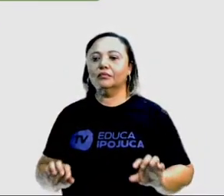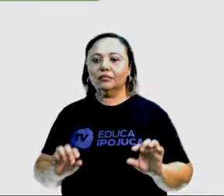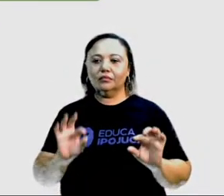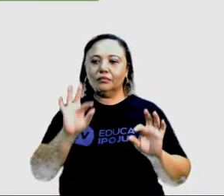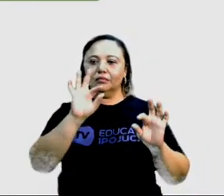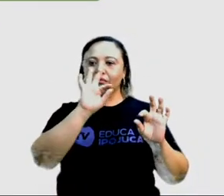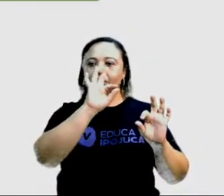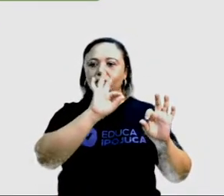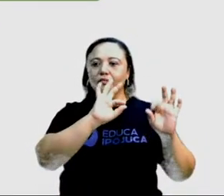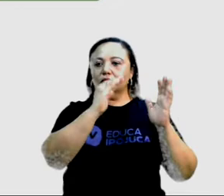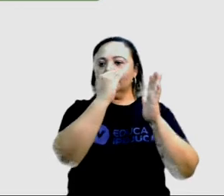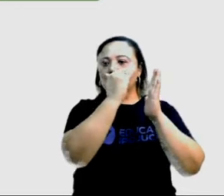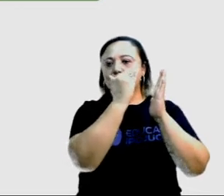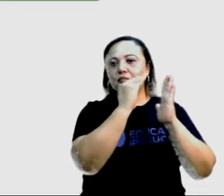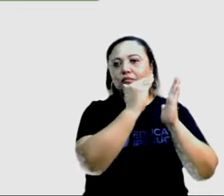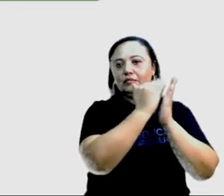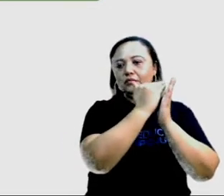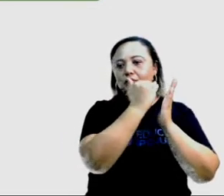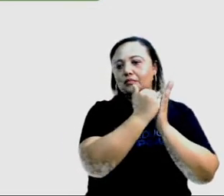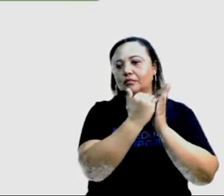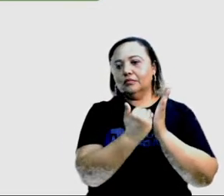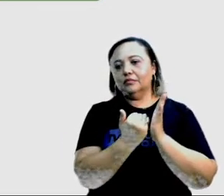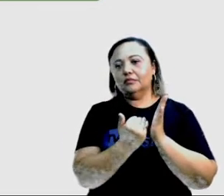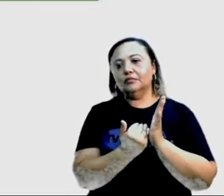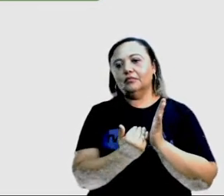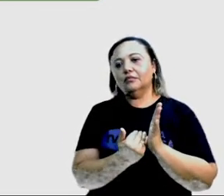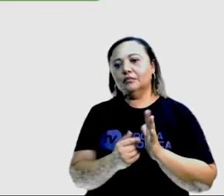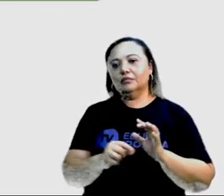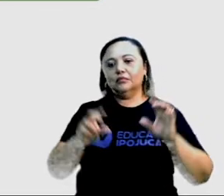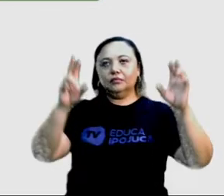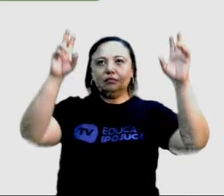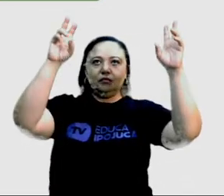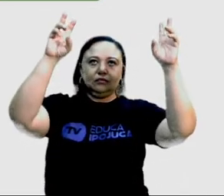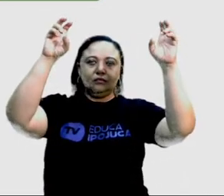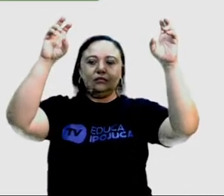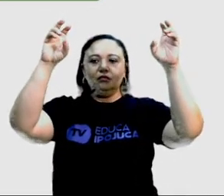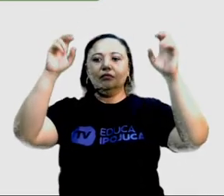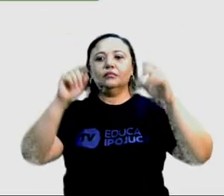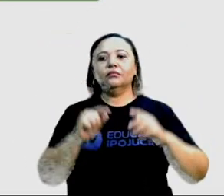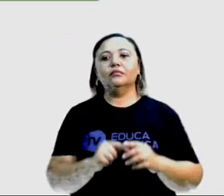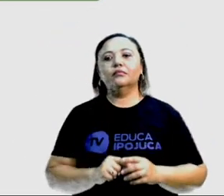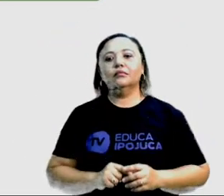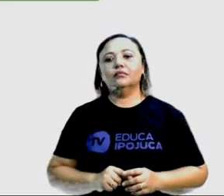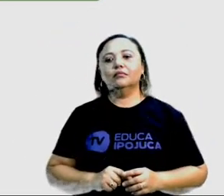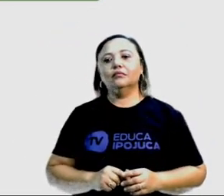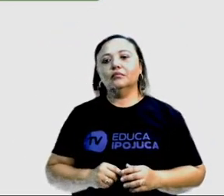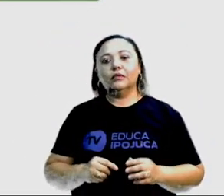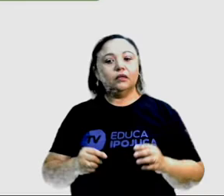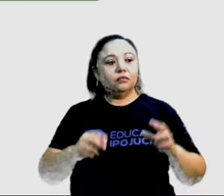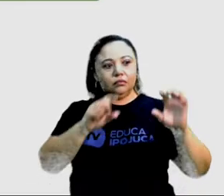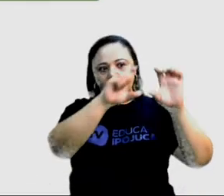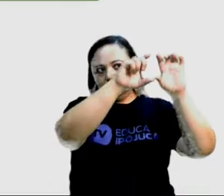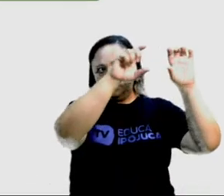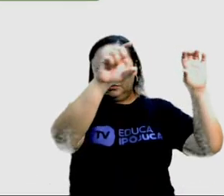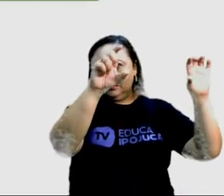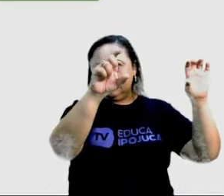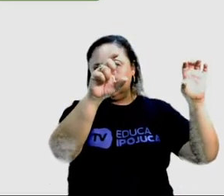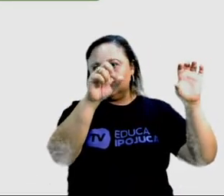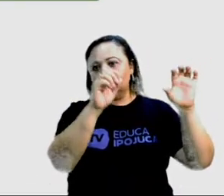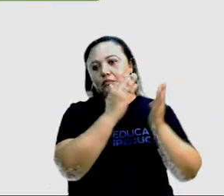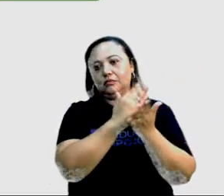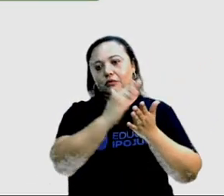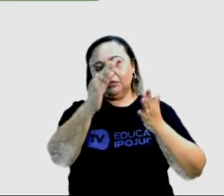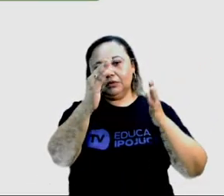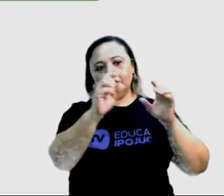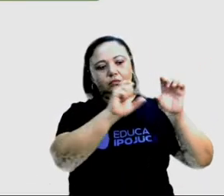ordem que aparece no texto. Então, primeiro eu trago a introdução. Em seguida, no parágrafo seguinte, eu vou trazer